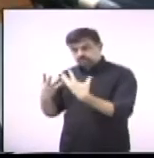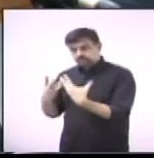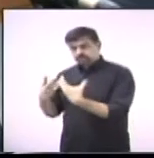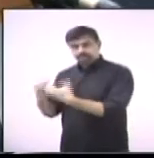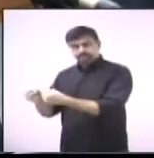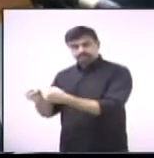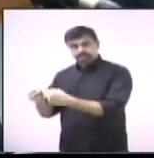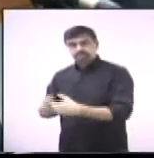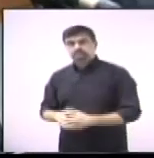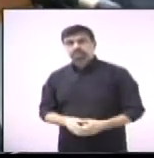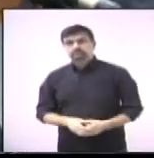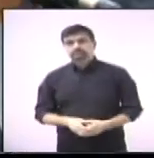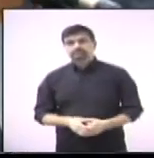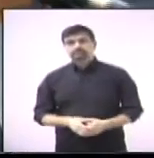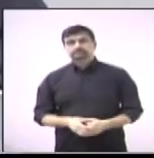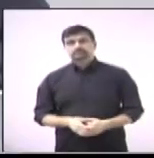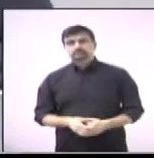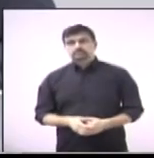de Justiça, favoráveis.